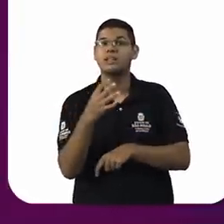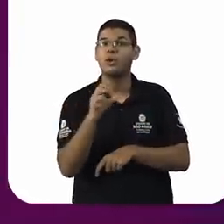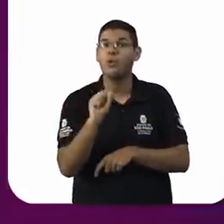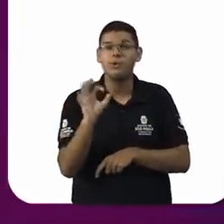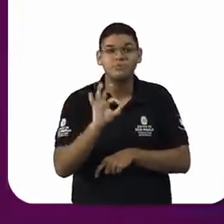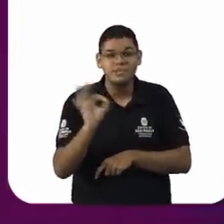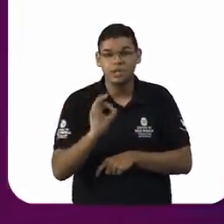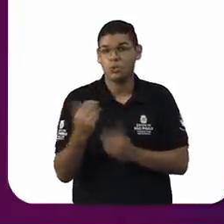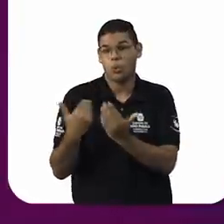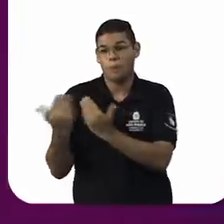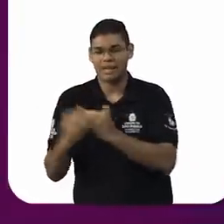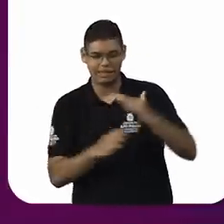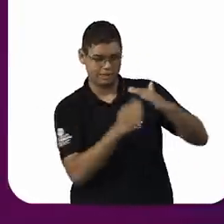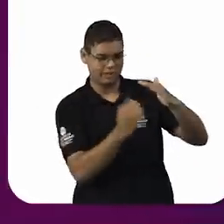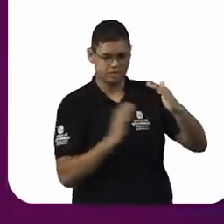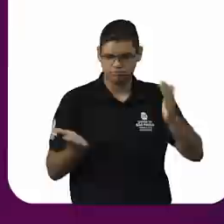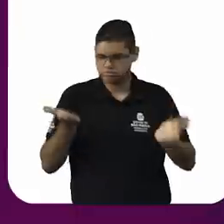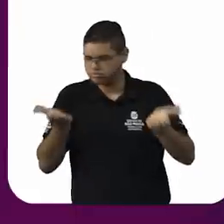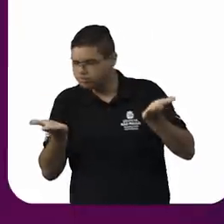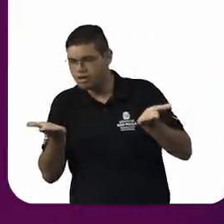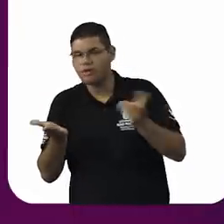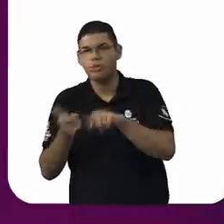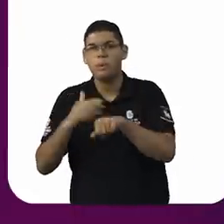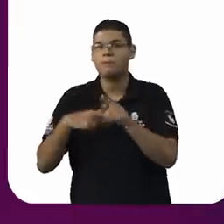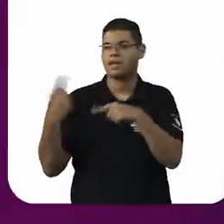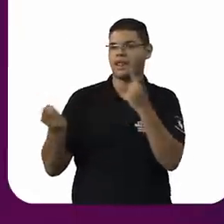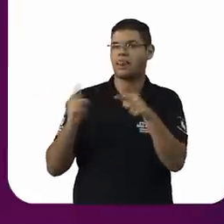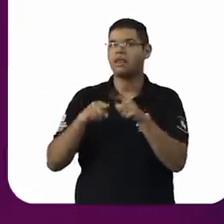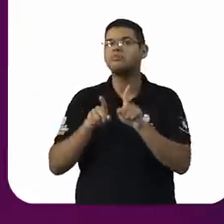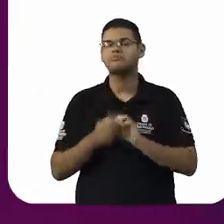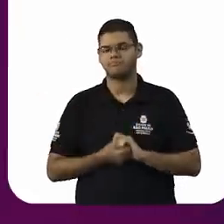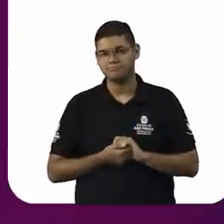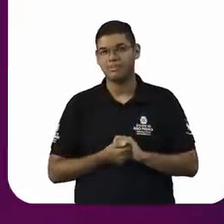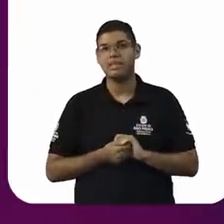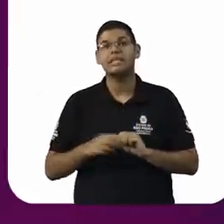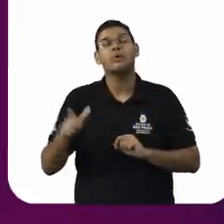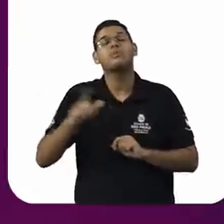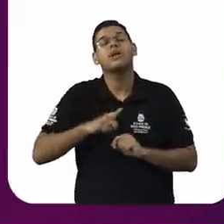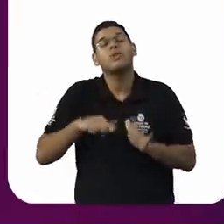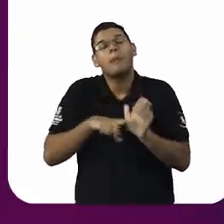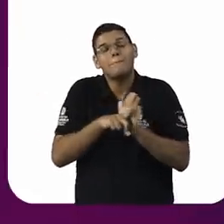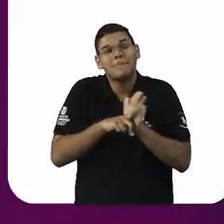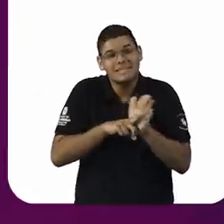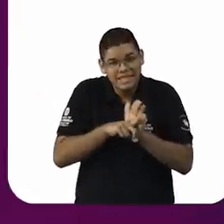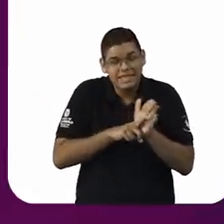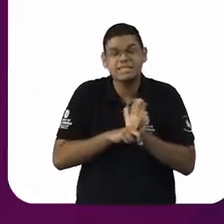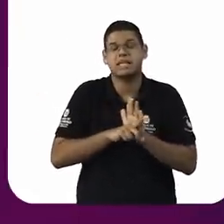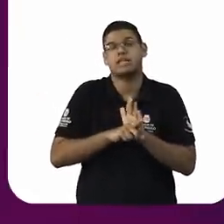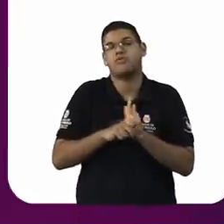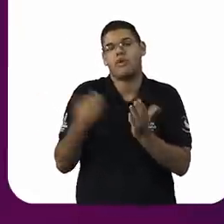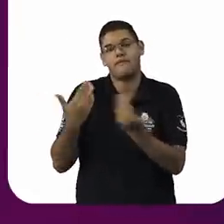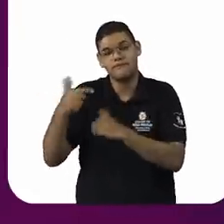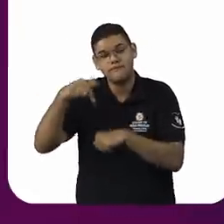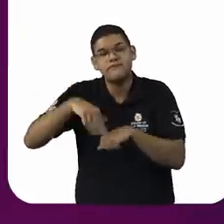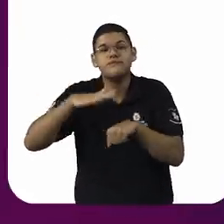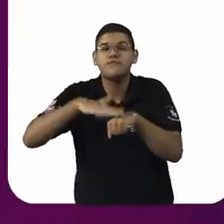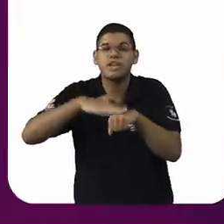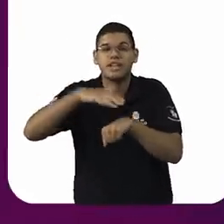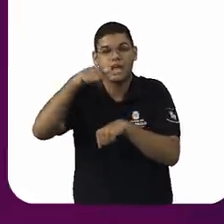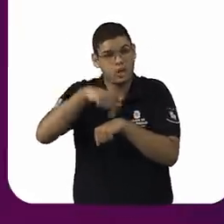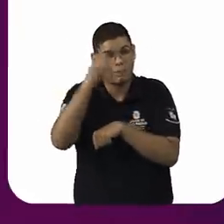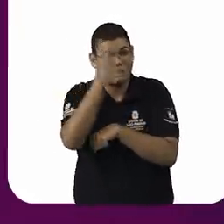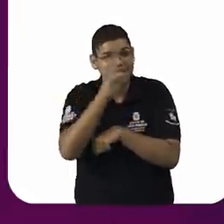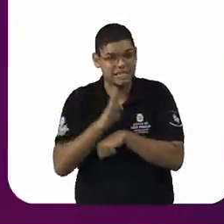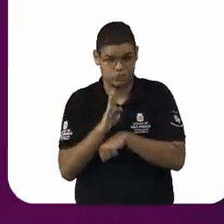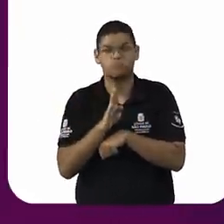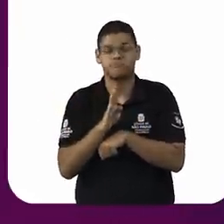Mas aí, trazendo para uma pesquisa, fazendo uma comparação com uma pesquisa que foi realizada no Brasil, nós temos um resultado de que 3 em